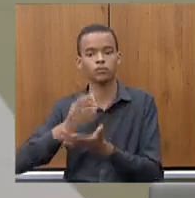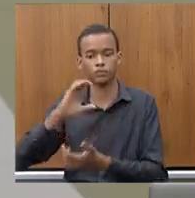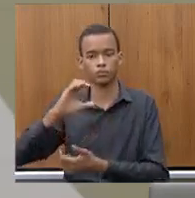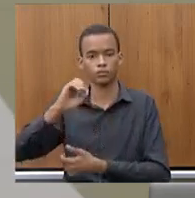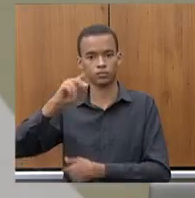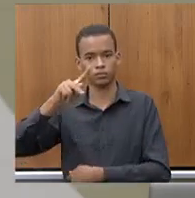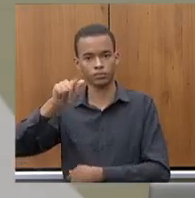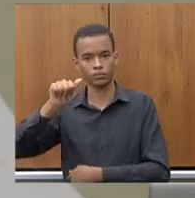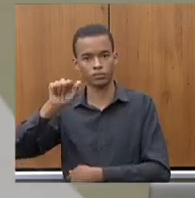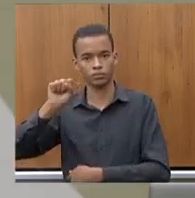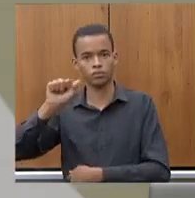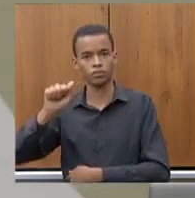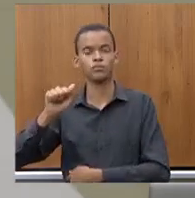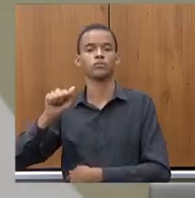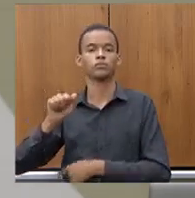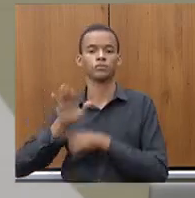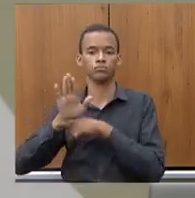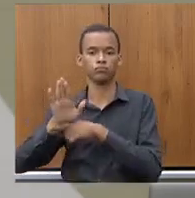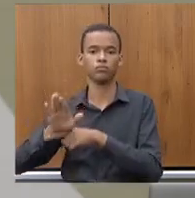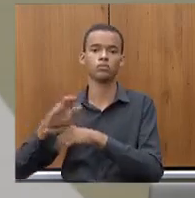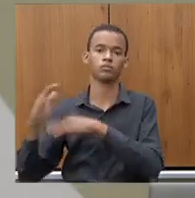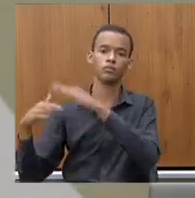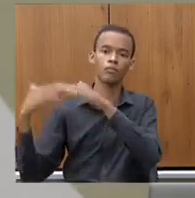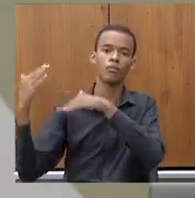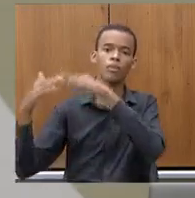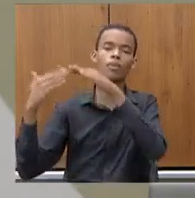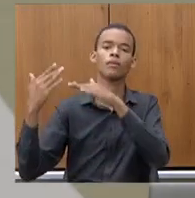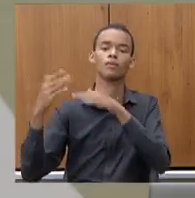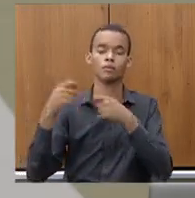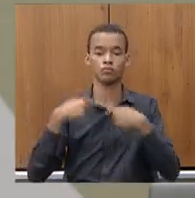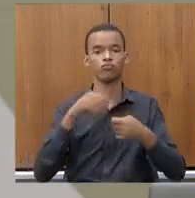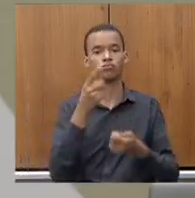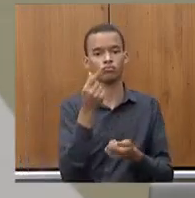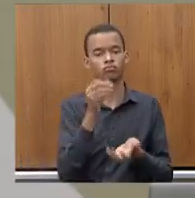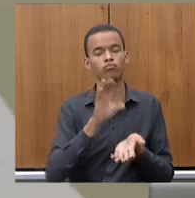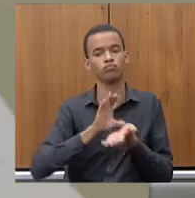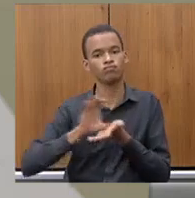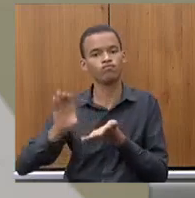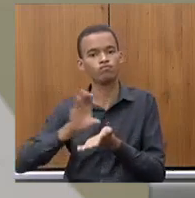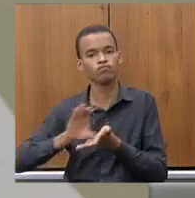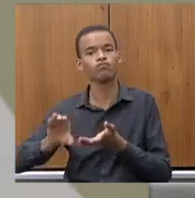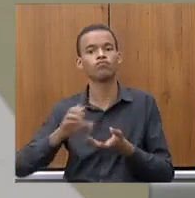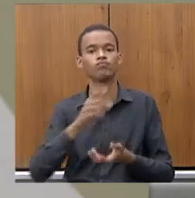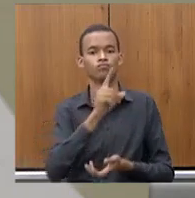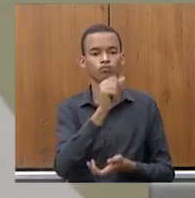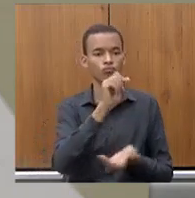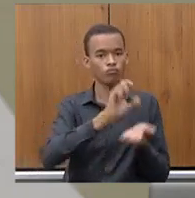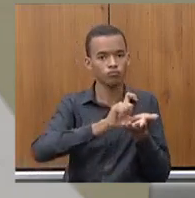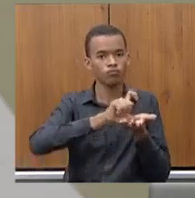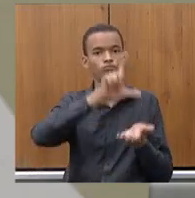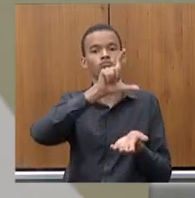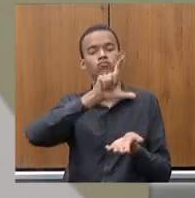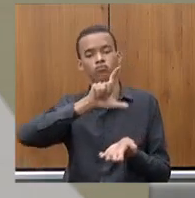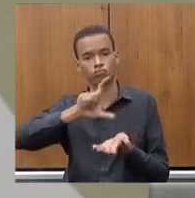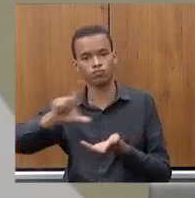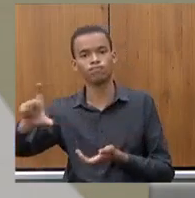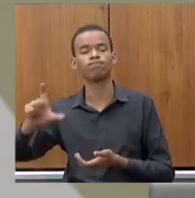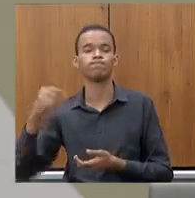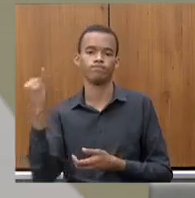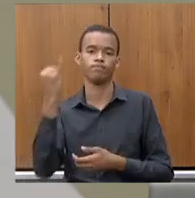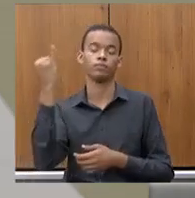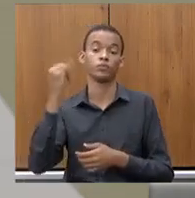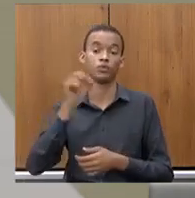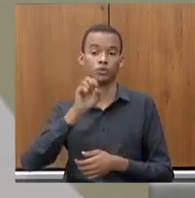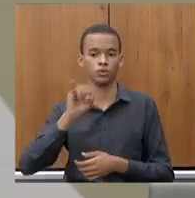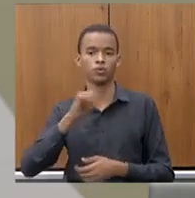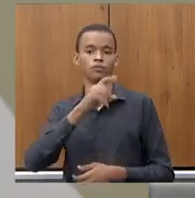de mais de um bi mas precisa de investimento precisa de capital novo isso aí com a privatização se